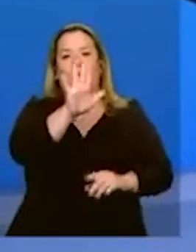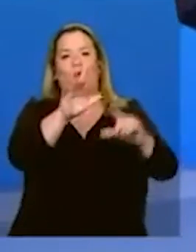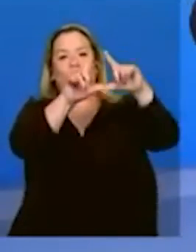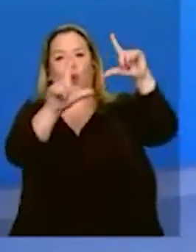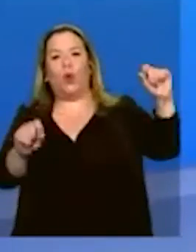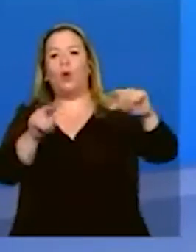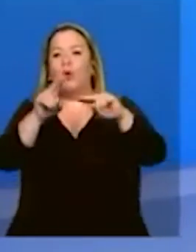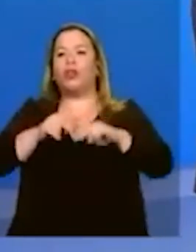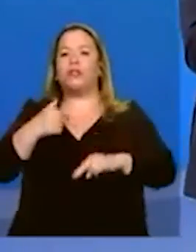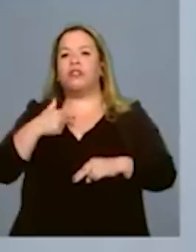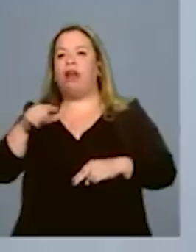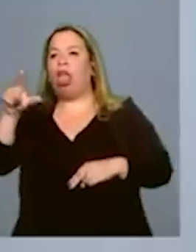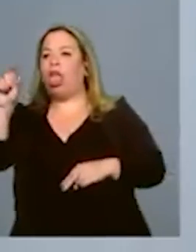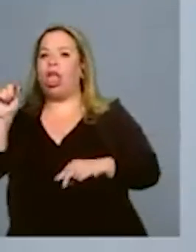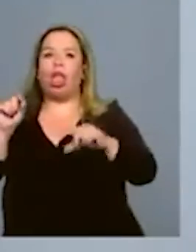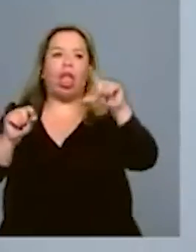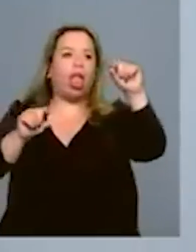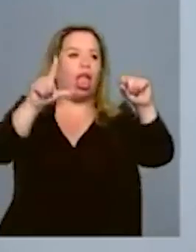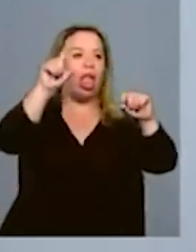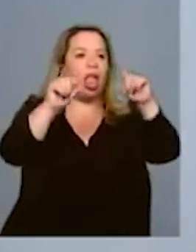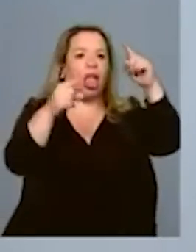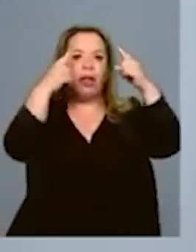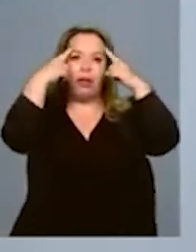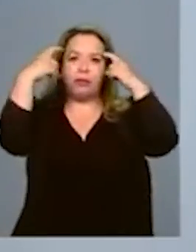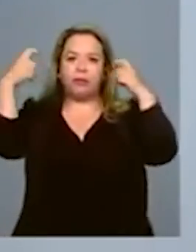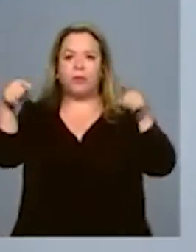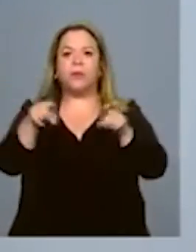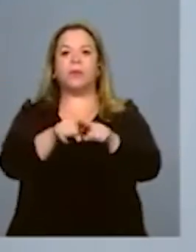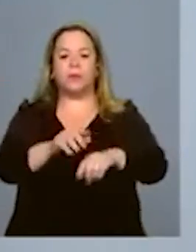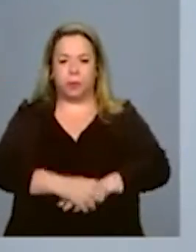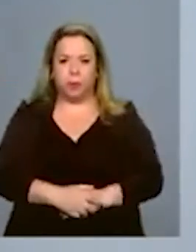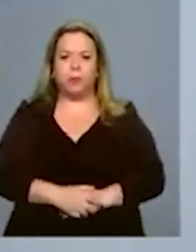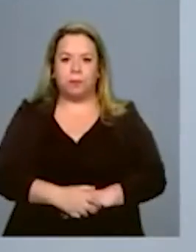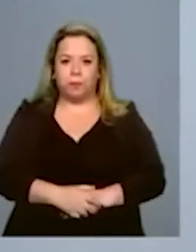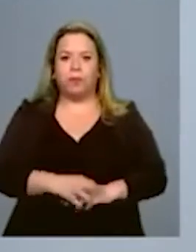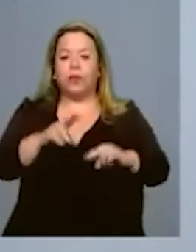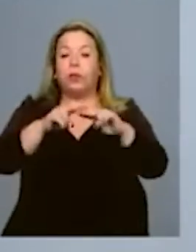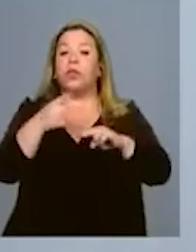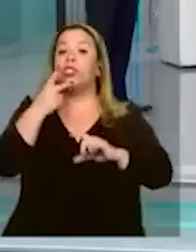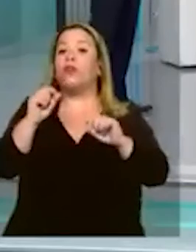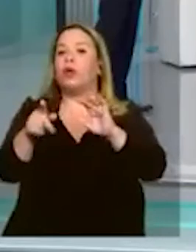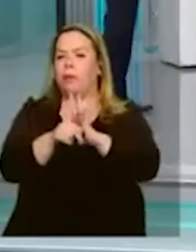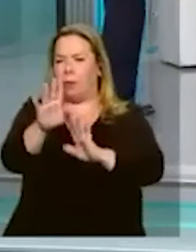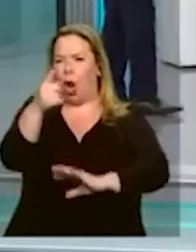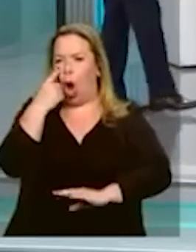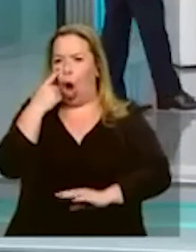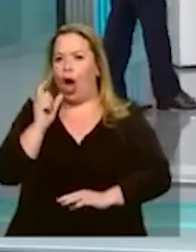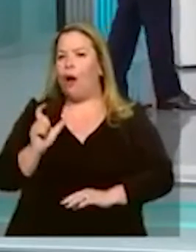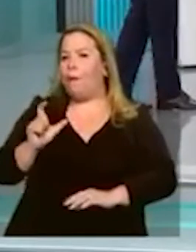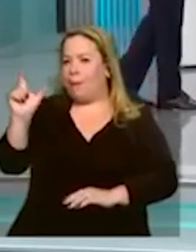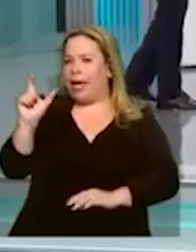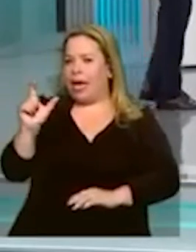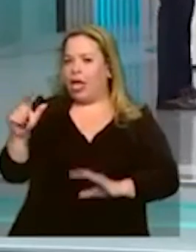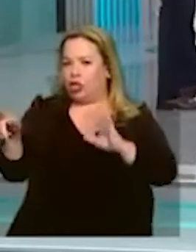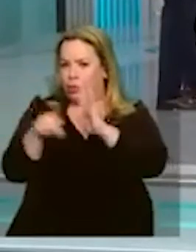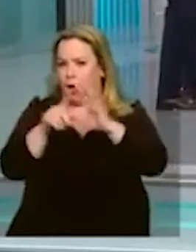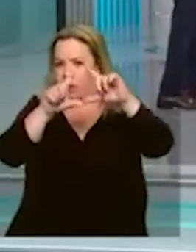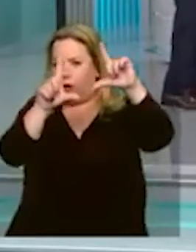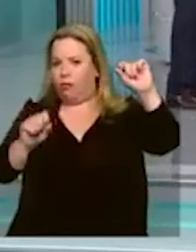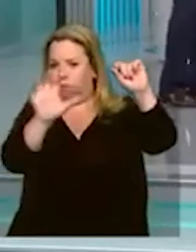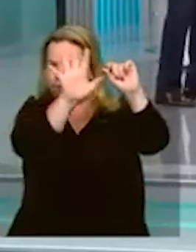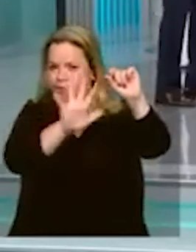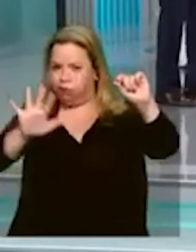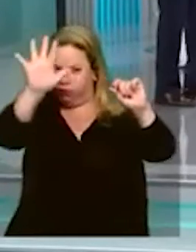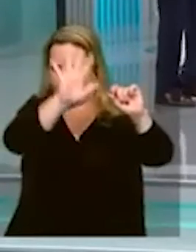pegando as coisas no ar. Então quando eu falo qual é o... Tirando o bilhete único metropolitano como a ideia que está no meu plano de governo